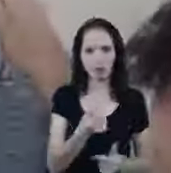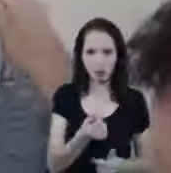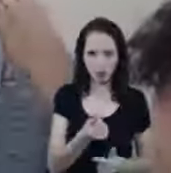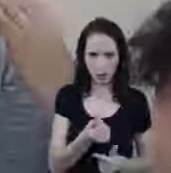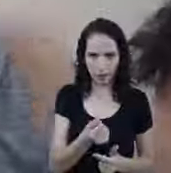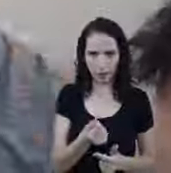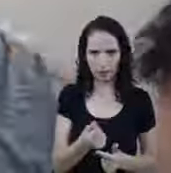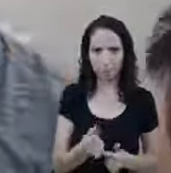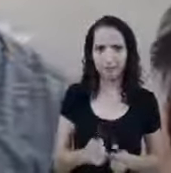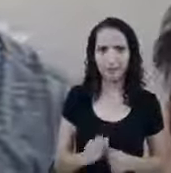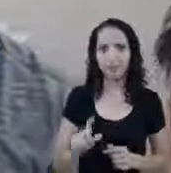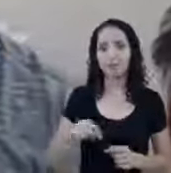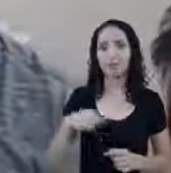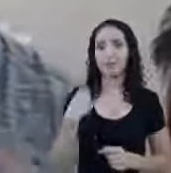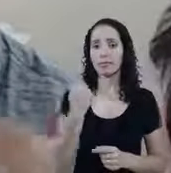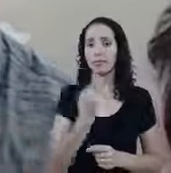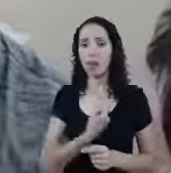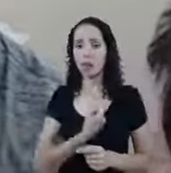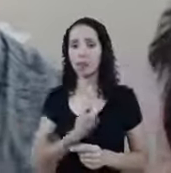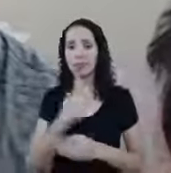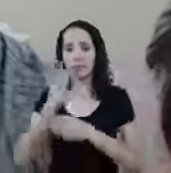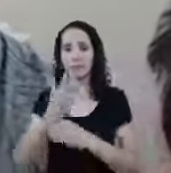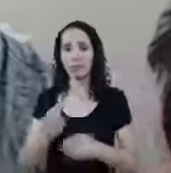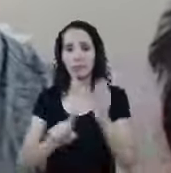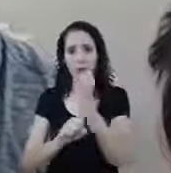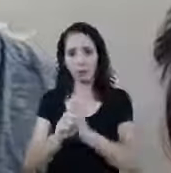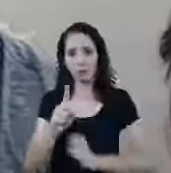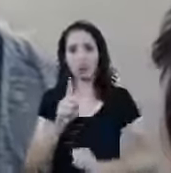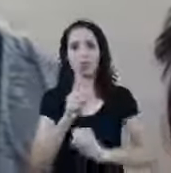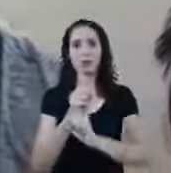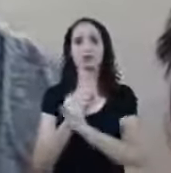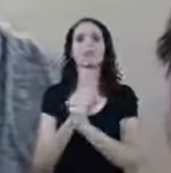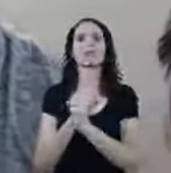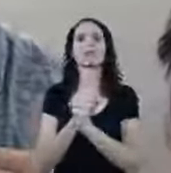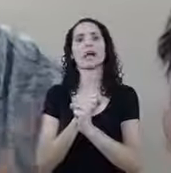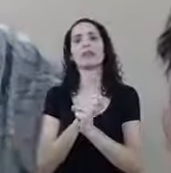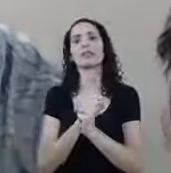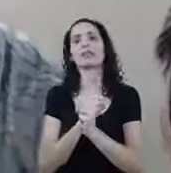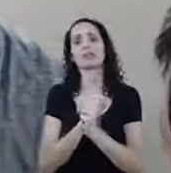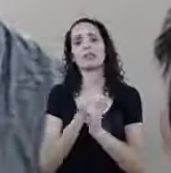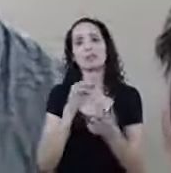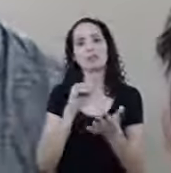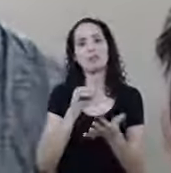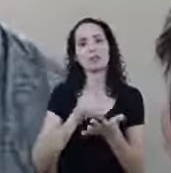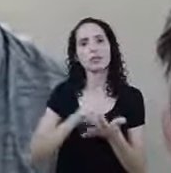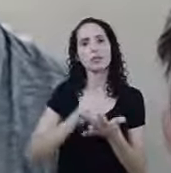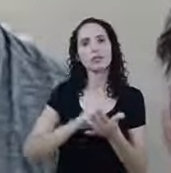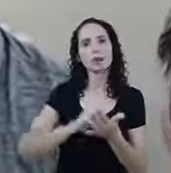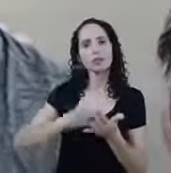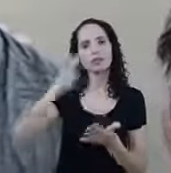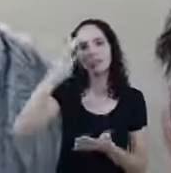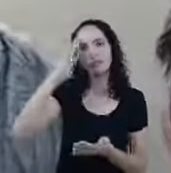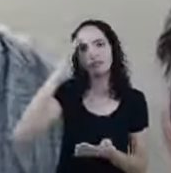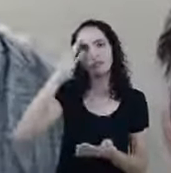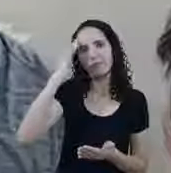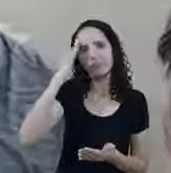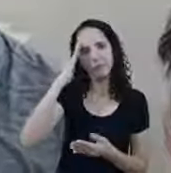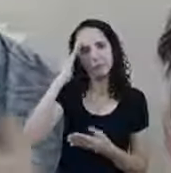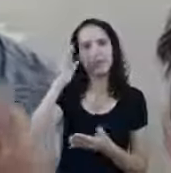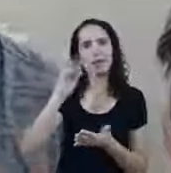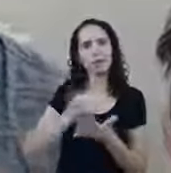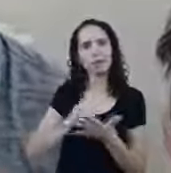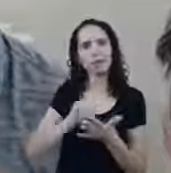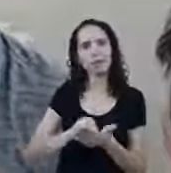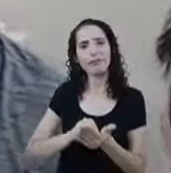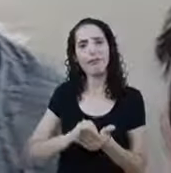os seus comprometimentos Intelectuais e cognitivos Inclusive aqui Onde a gente está agora A gente atende esse pessoal